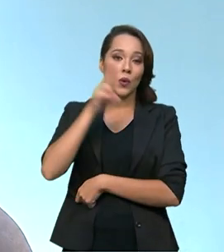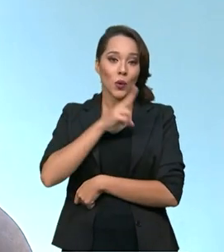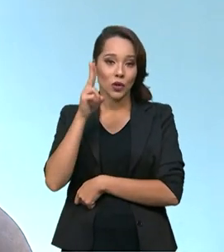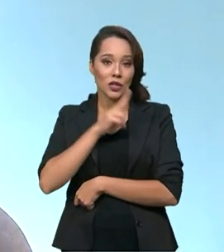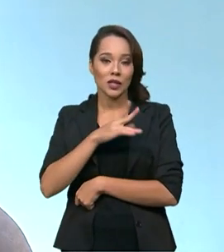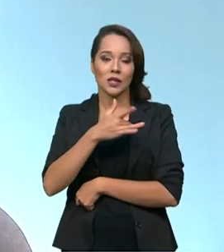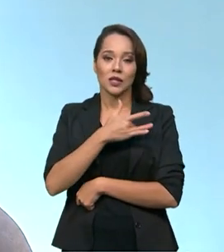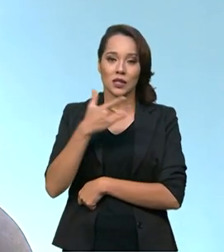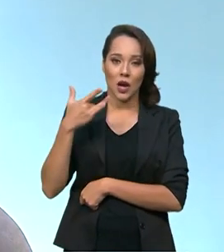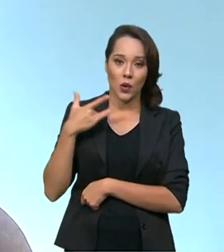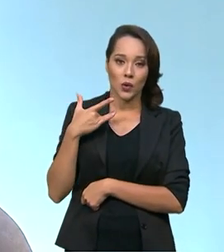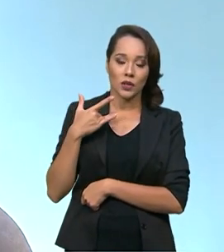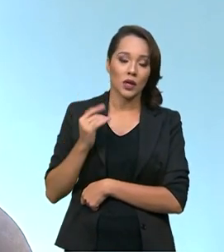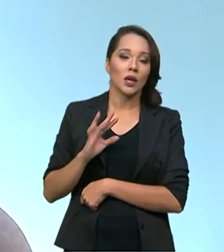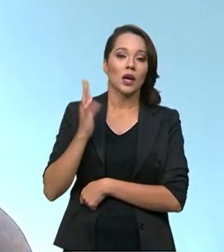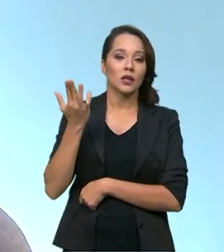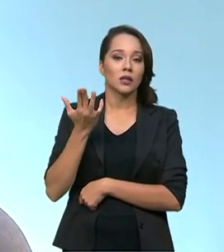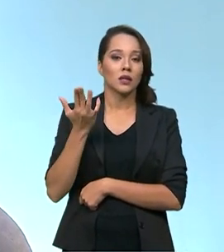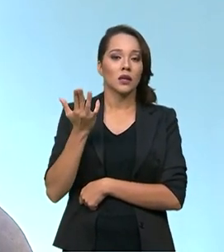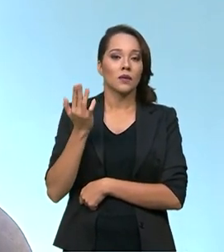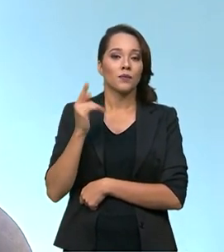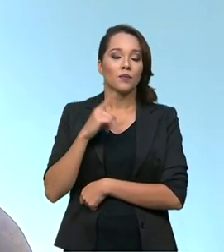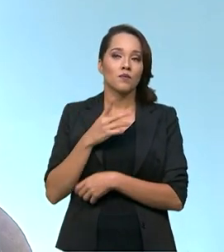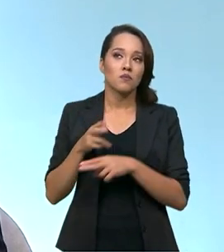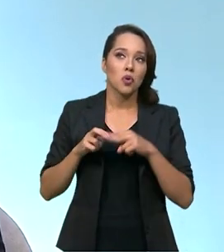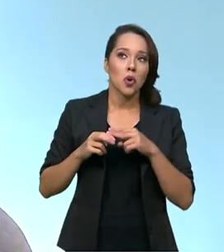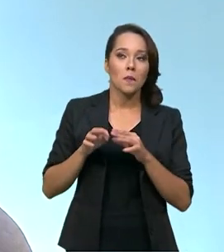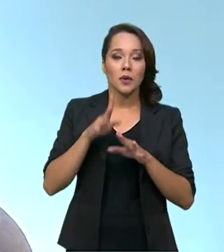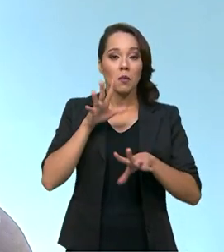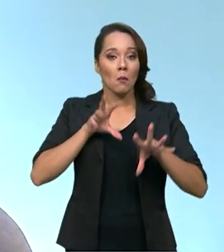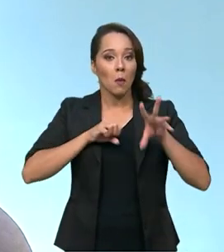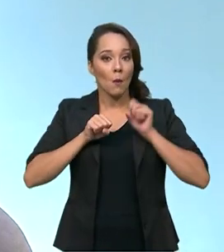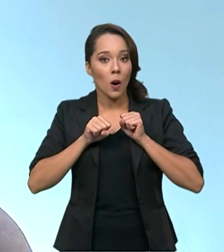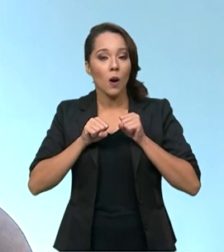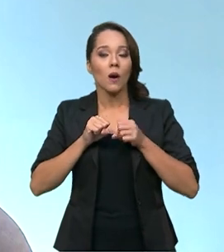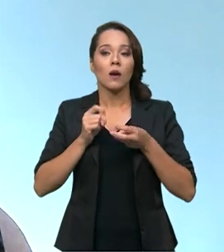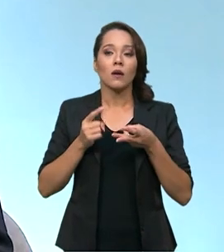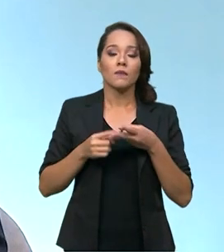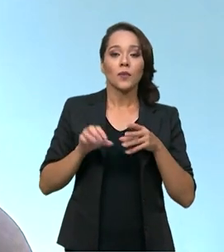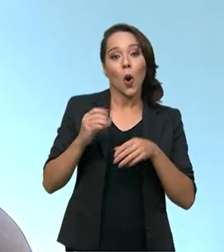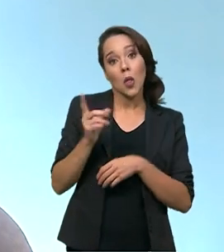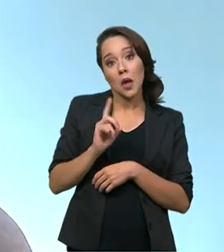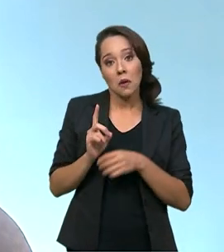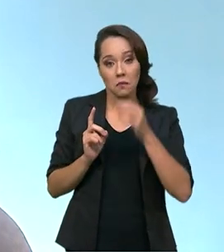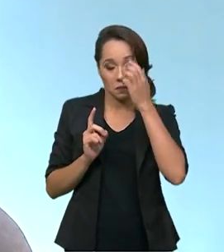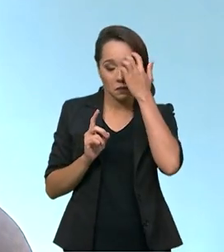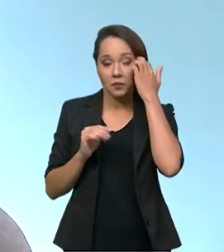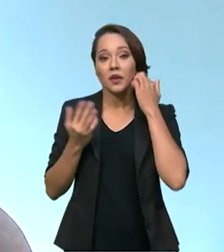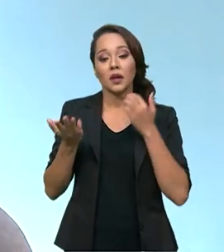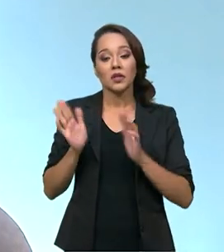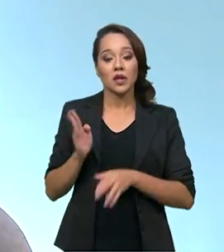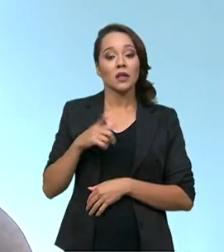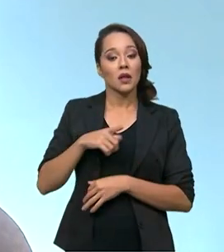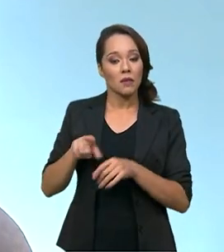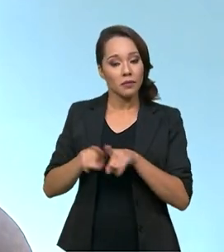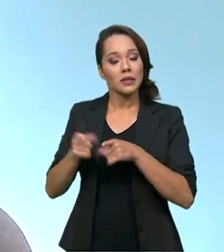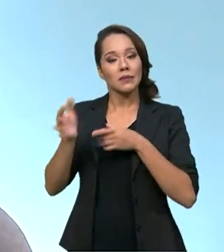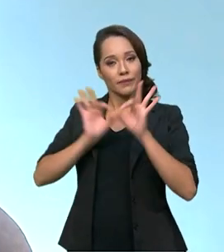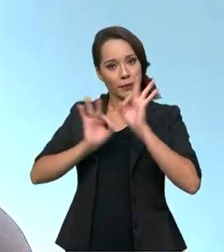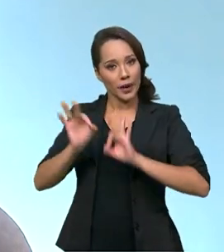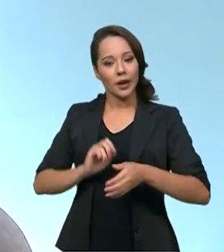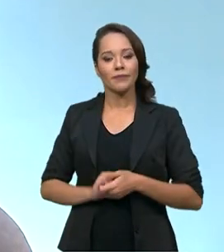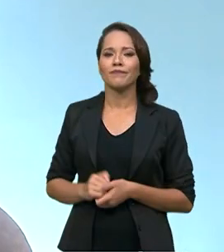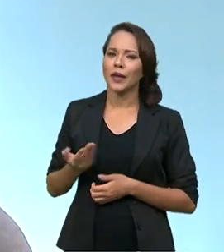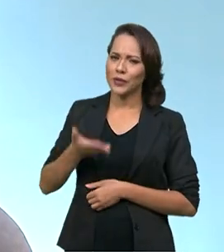sanitárias causadas por agentes infecciosos ou não. E temos que nos preparar.